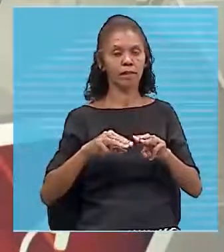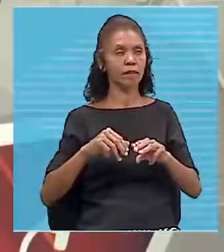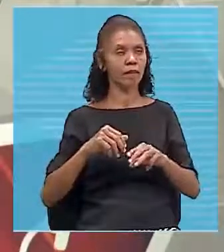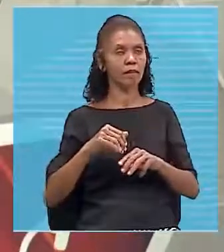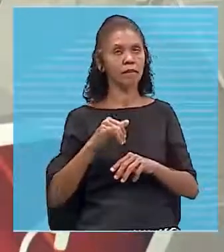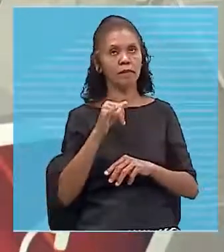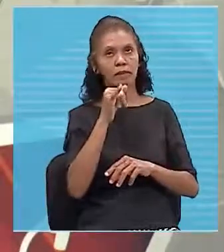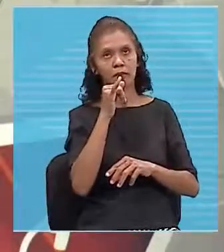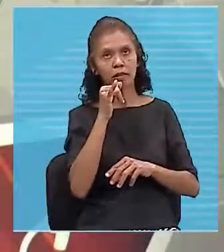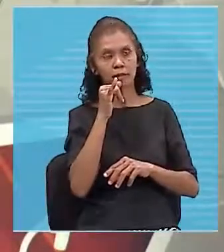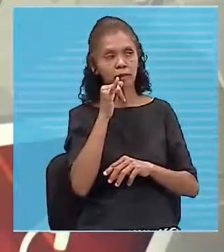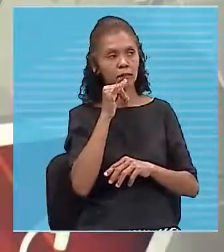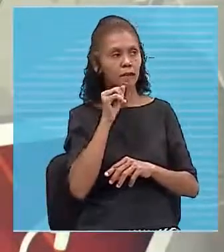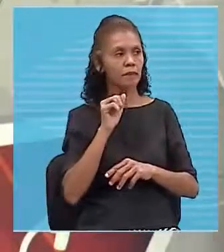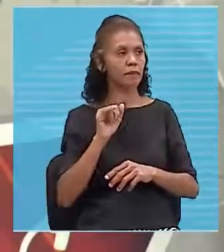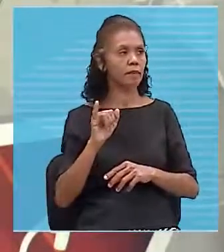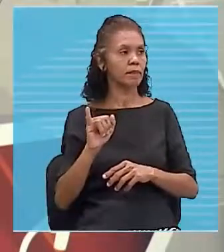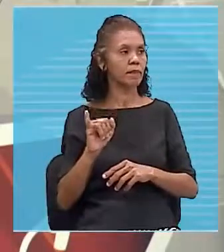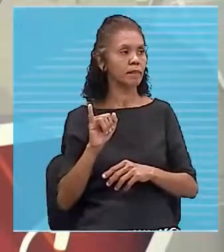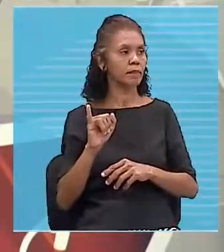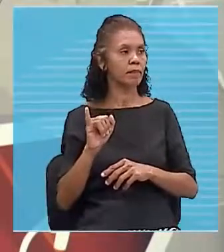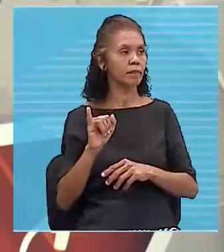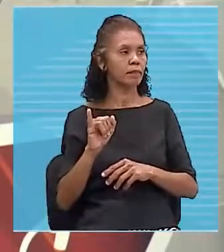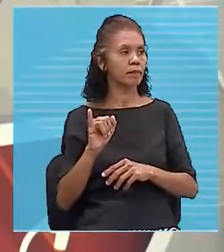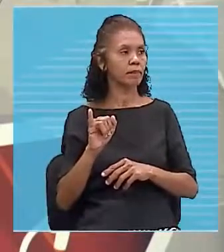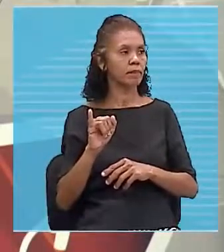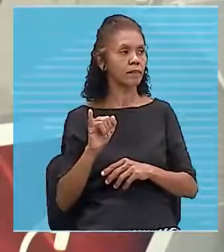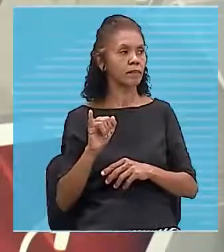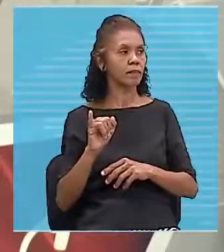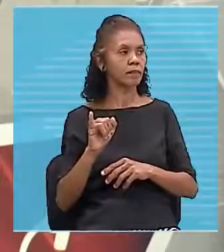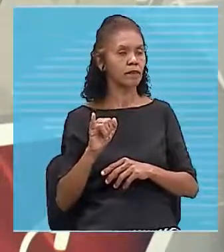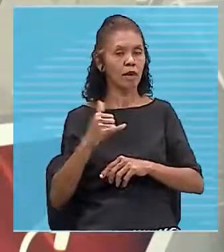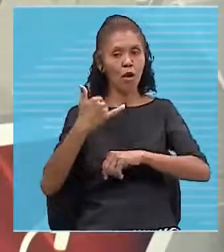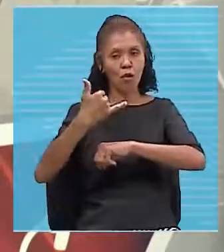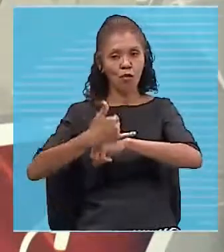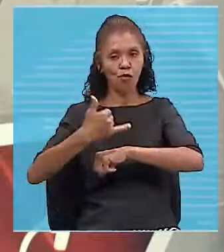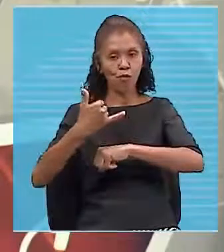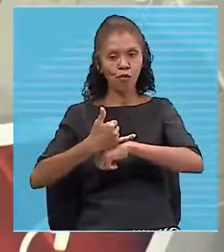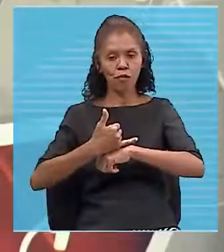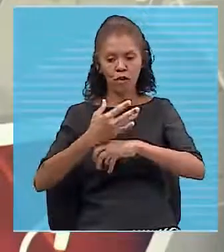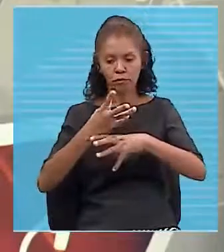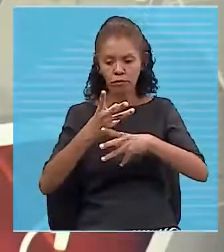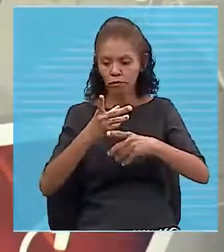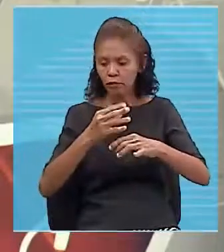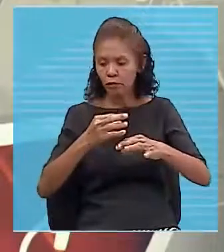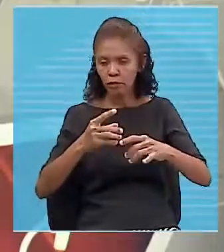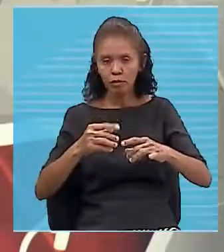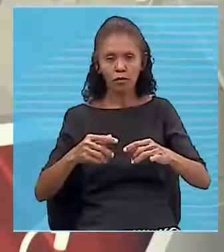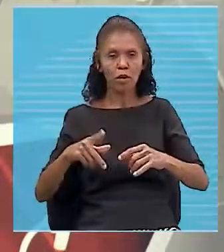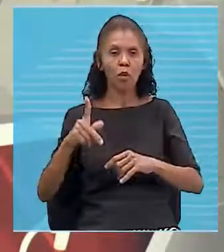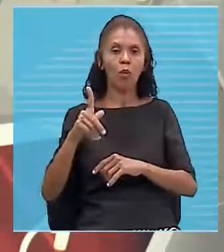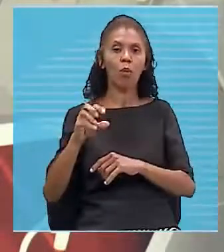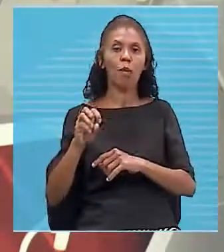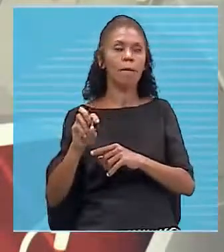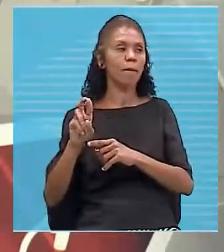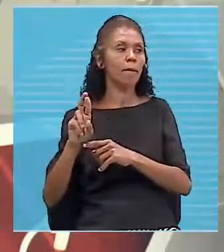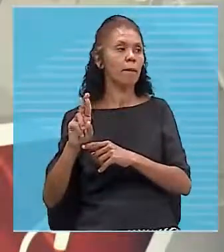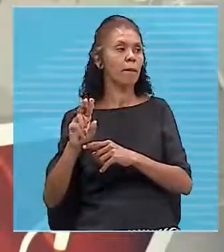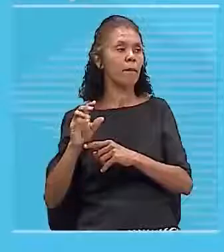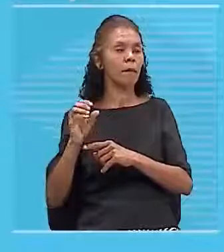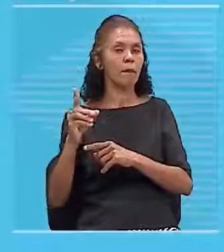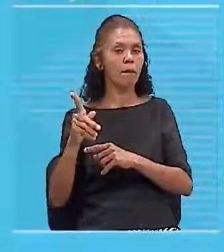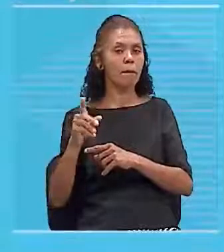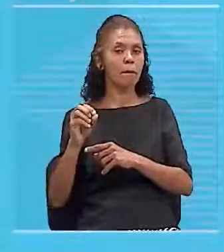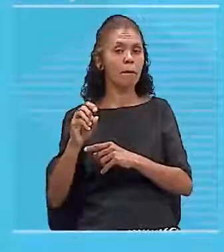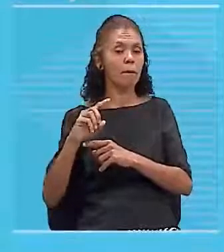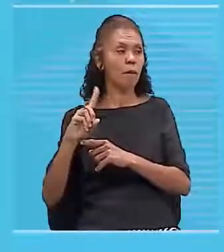por exemplo, pó de ferro perto aqui desse fio condutor, você não